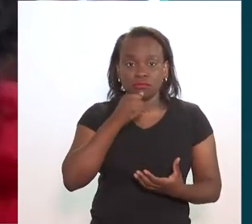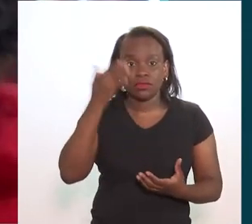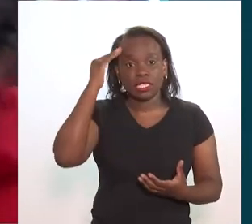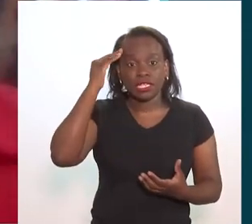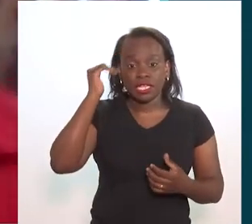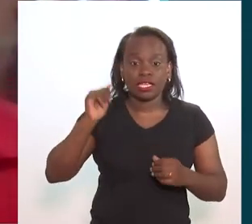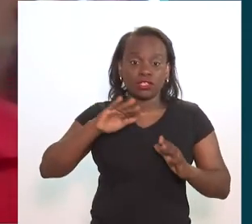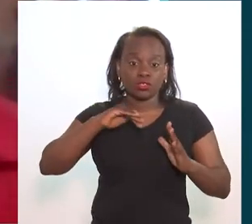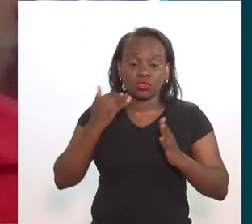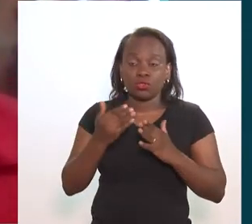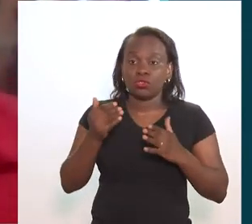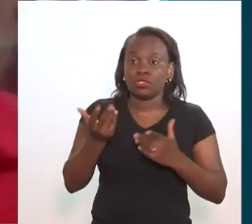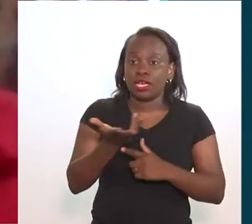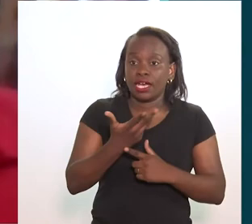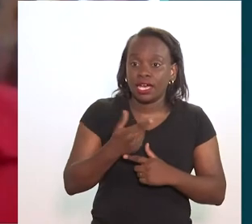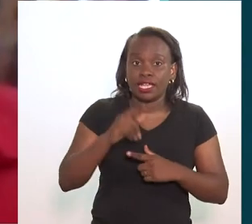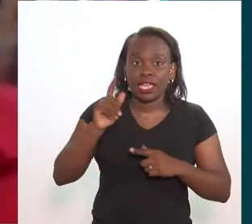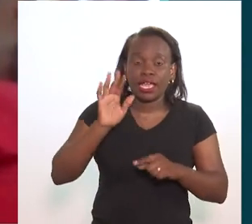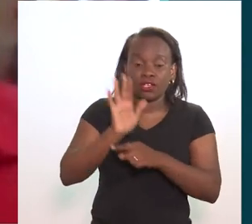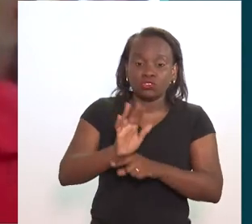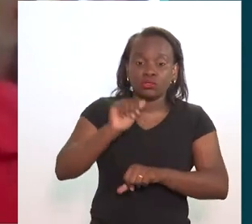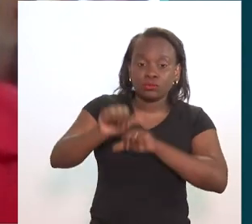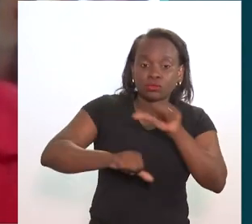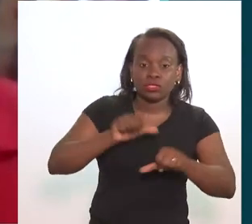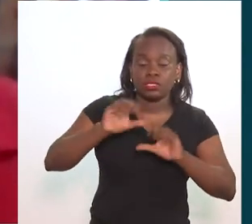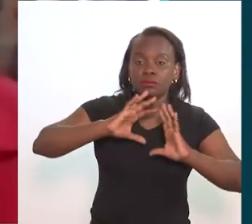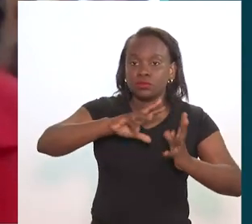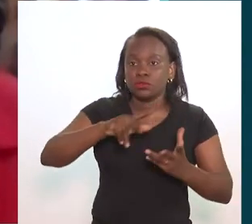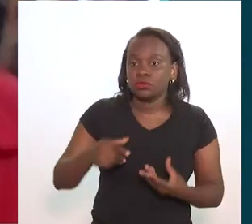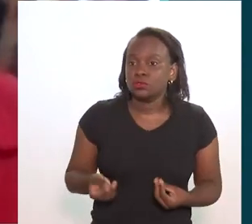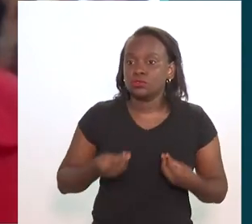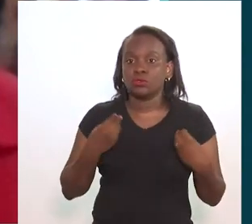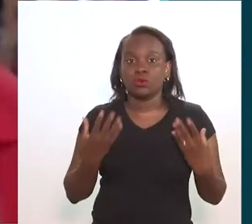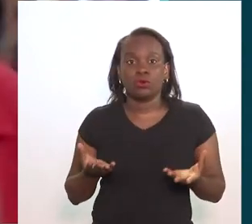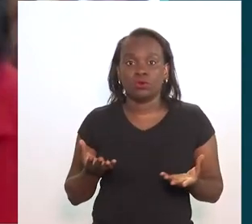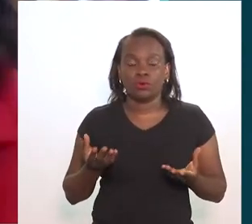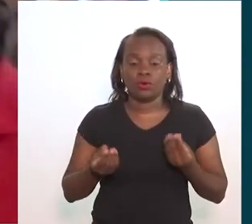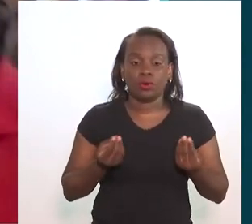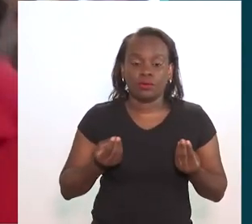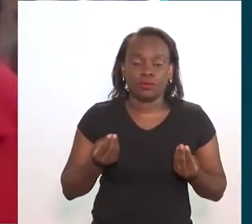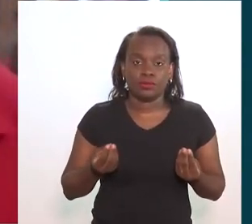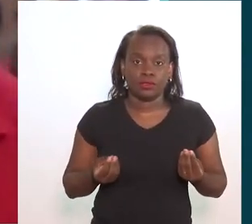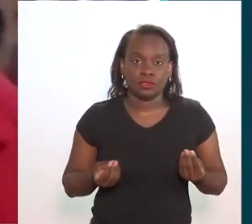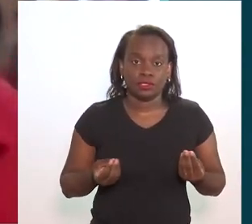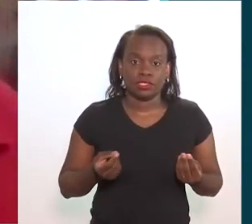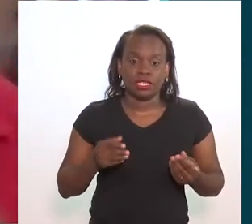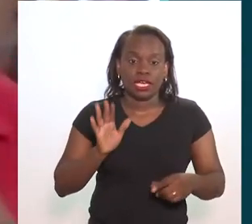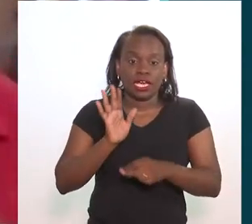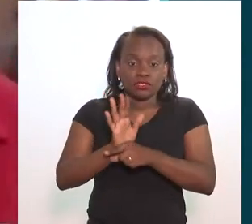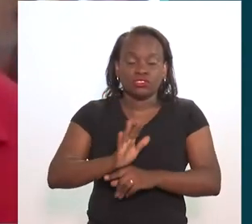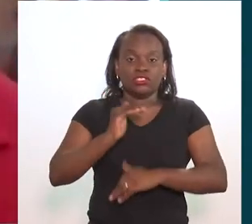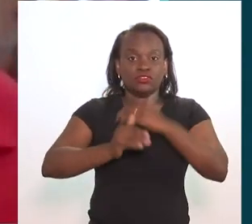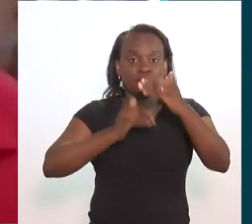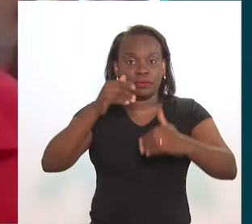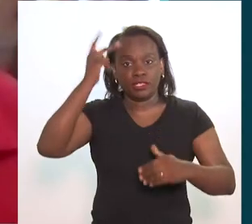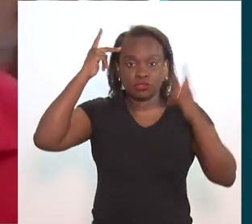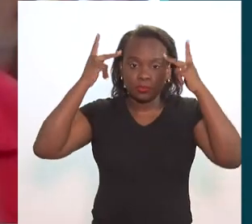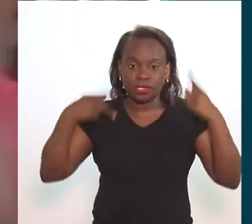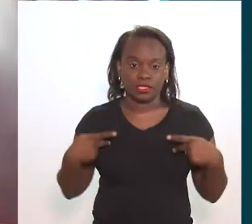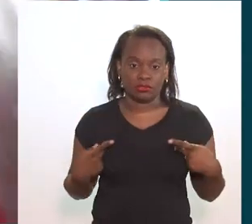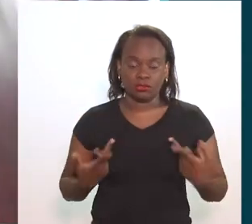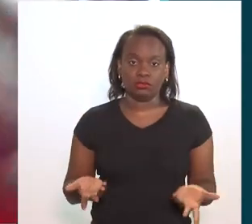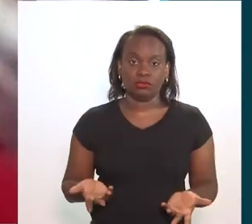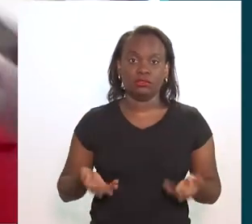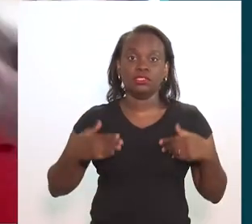artísticas, né? A gente não é letrado no sentido de entender a arte como um vetor de mudança no mundo, a arte como